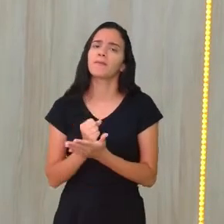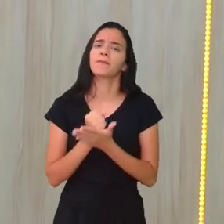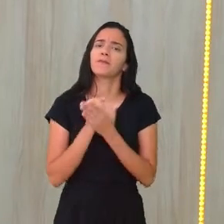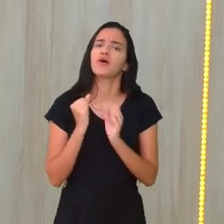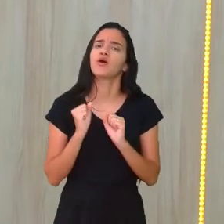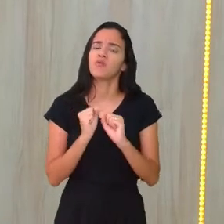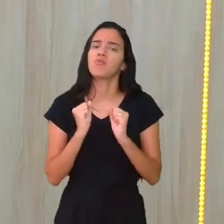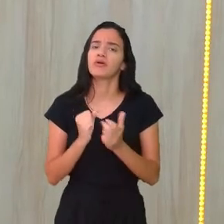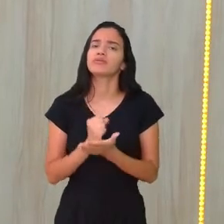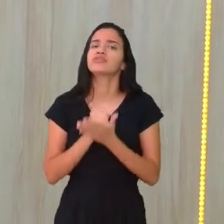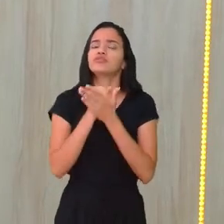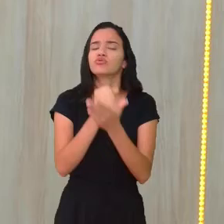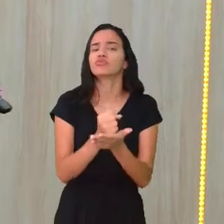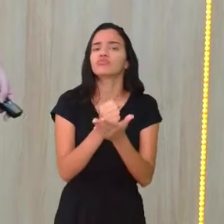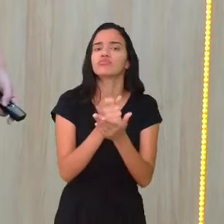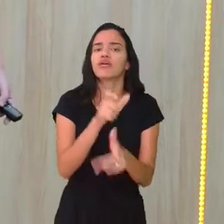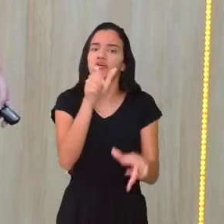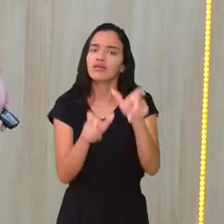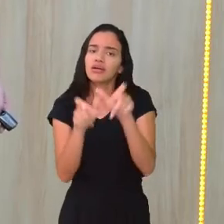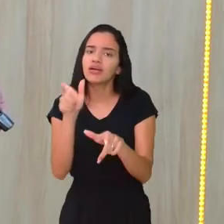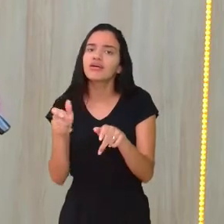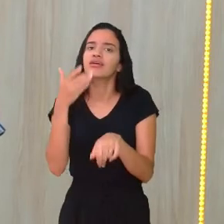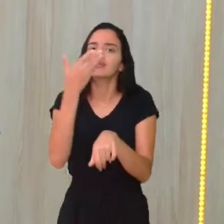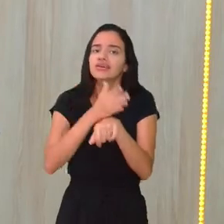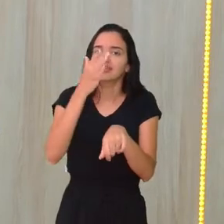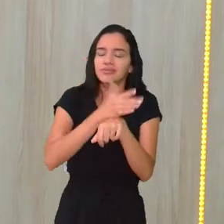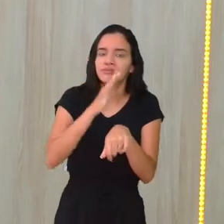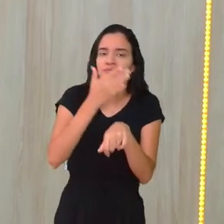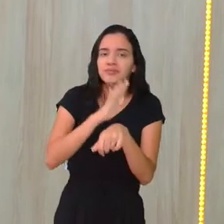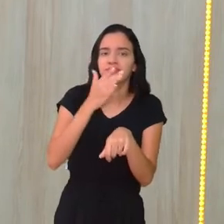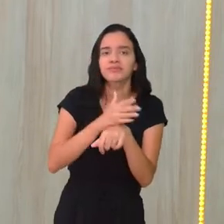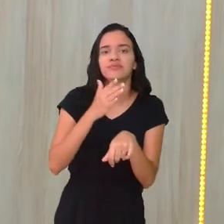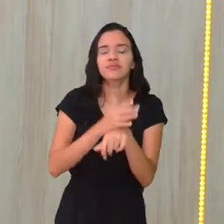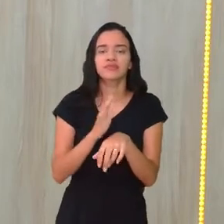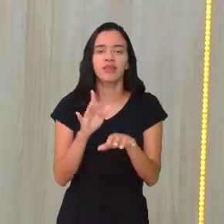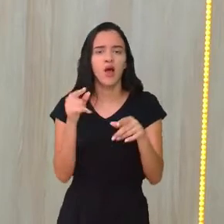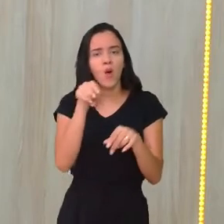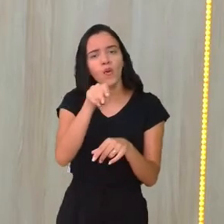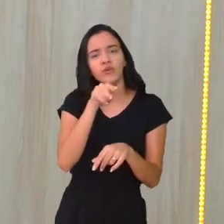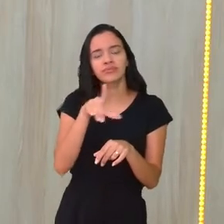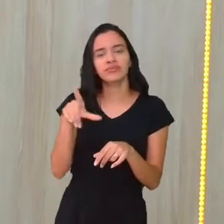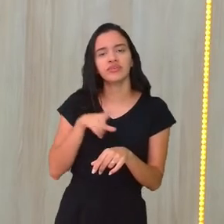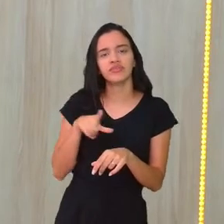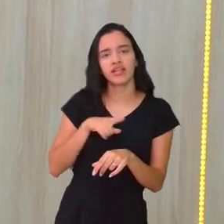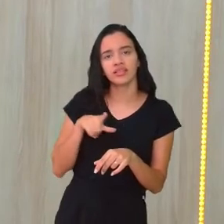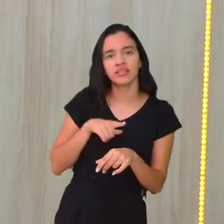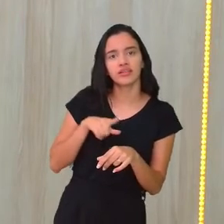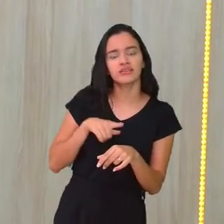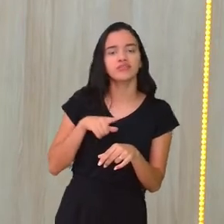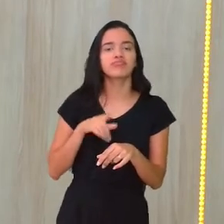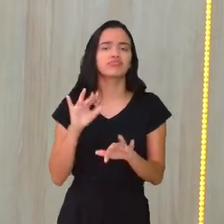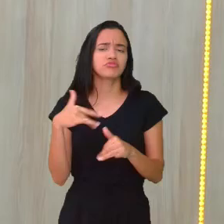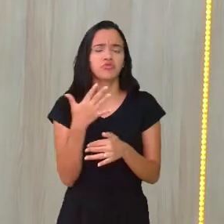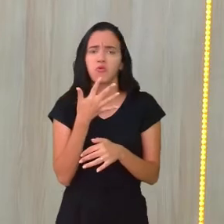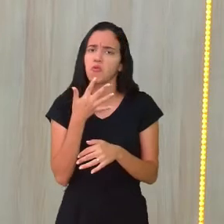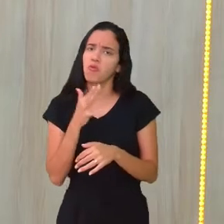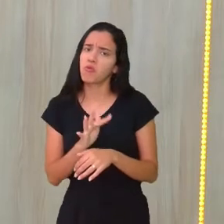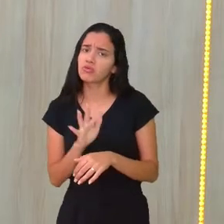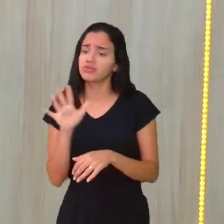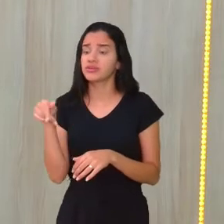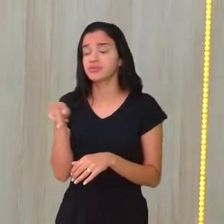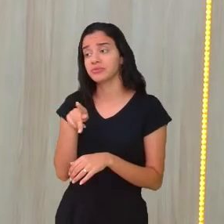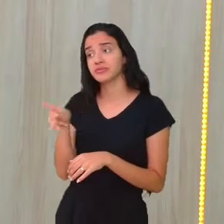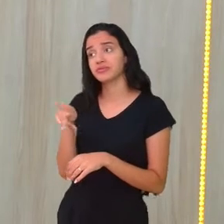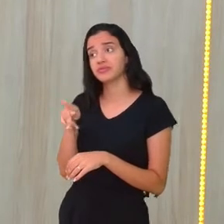aos atletas, principalmente aos atletas de ponta, né? Você vai ter equipamentos que eu desconheço, o professor aqui